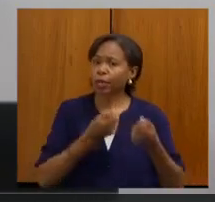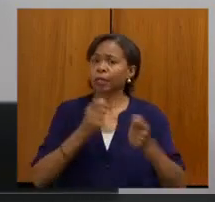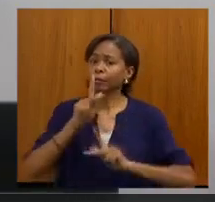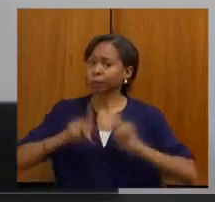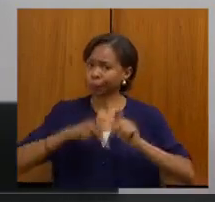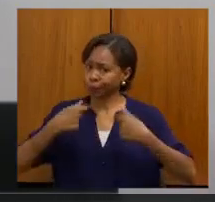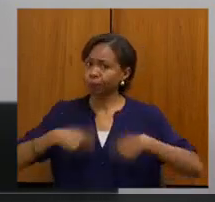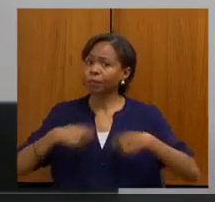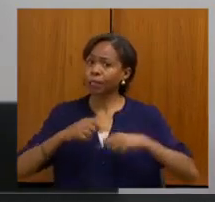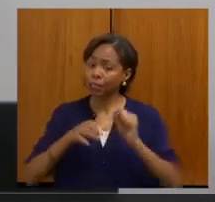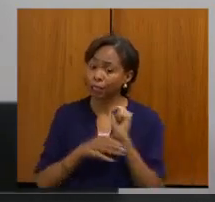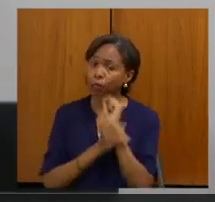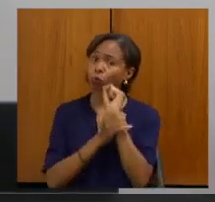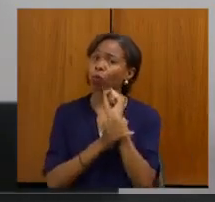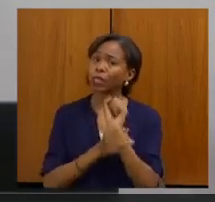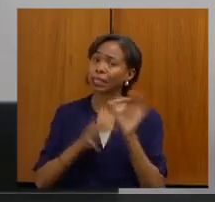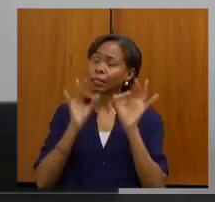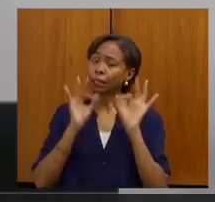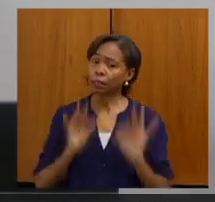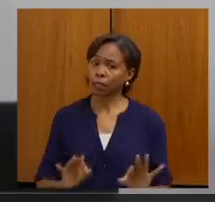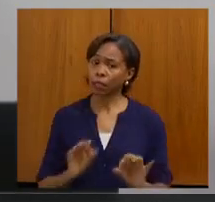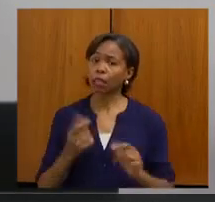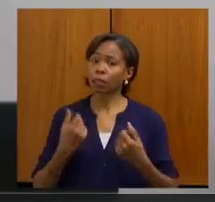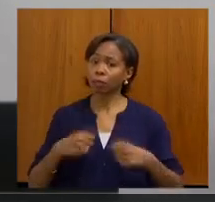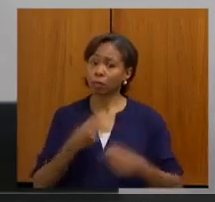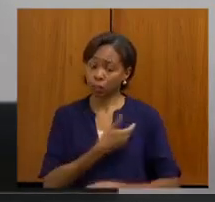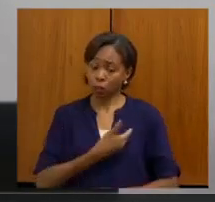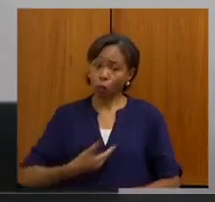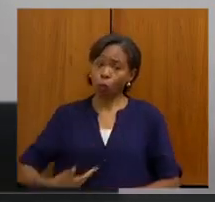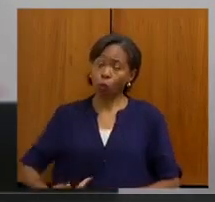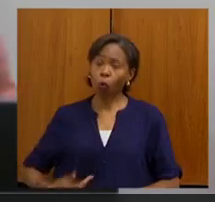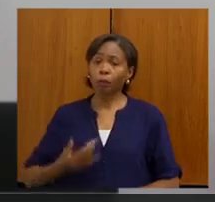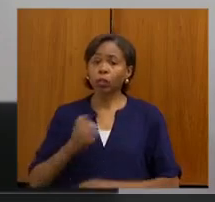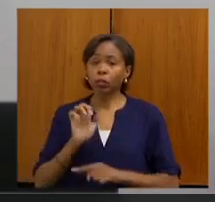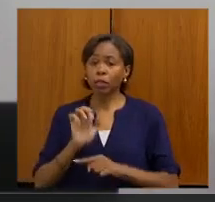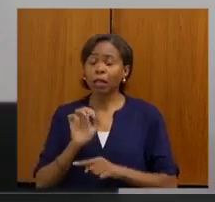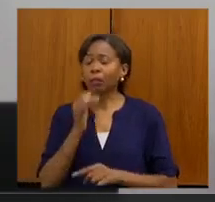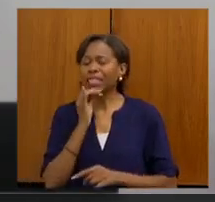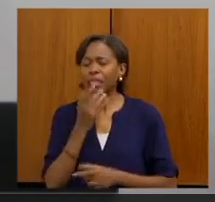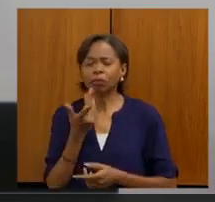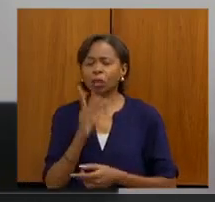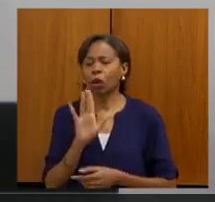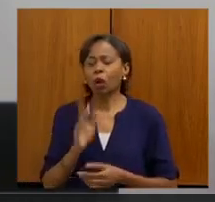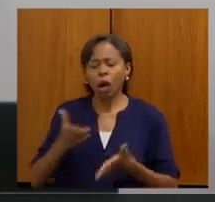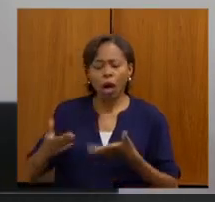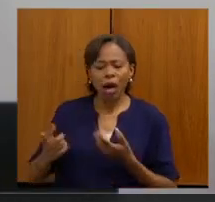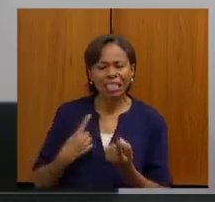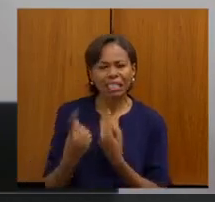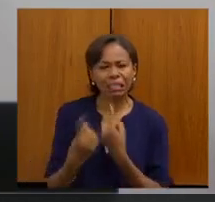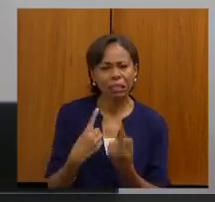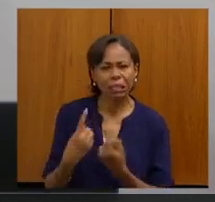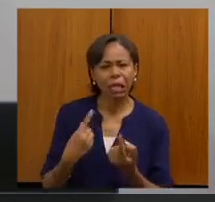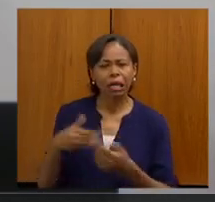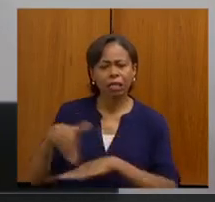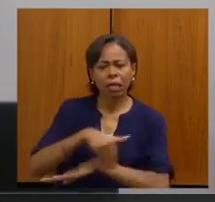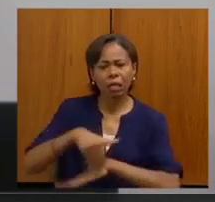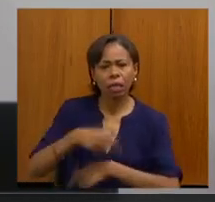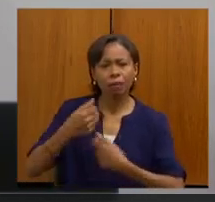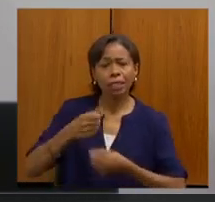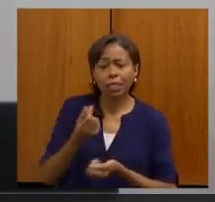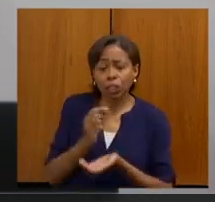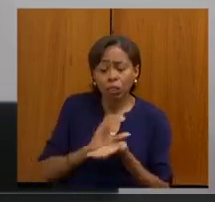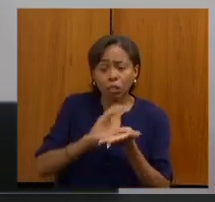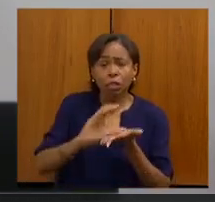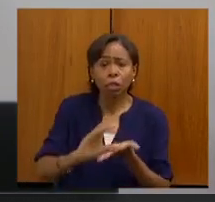para quem precisa de uma segurança, para quem precisa de uma estrada. Nós estamos vendo as estradas Brasil afora precisando de investimento e nós não vemos